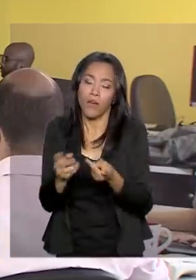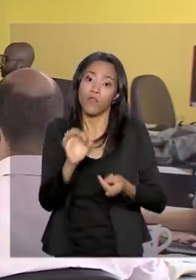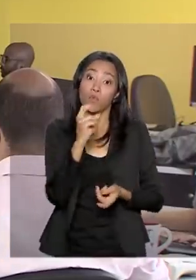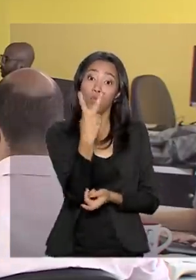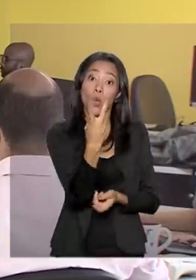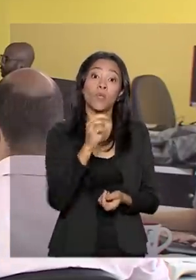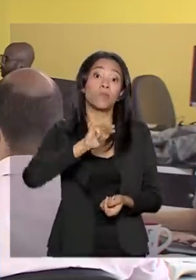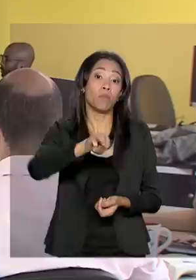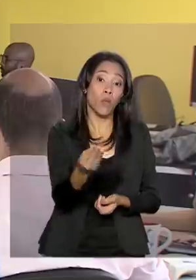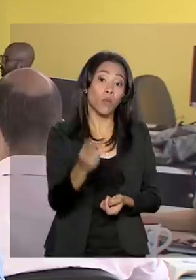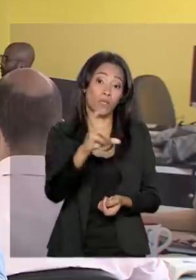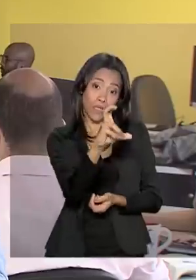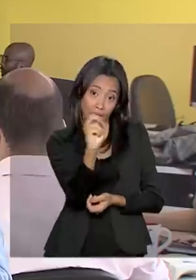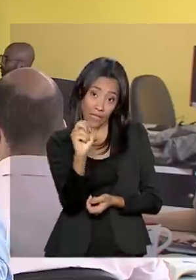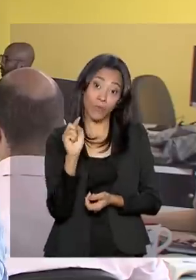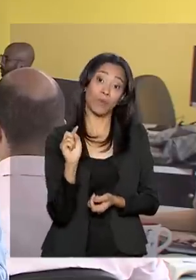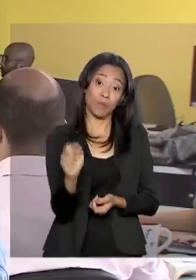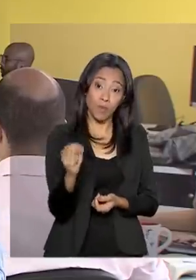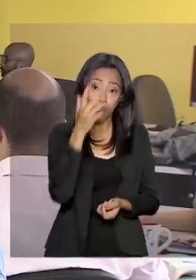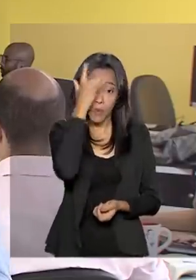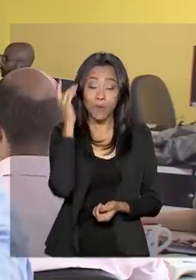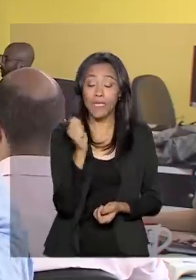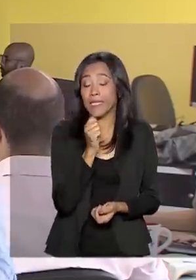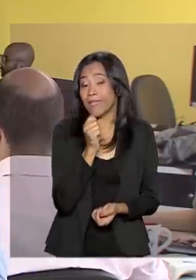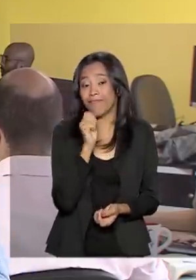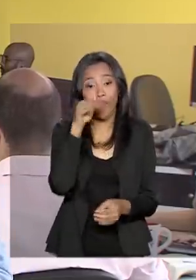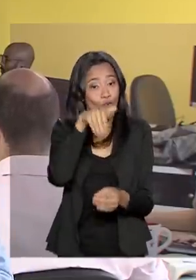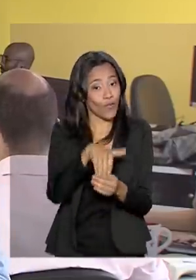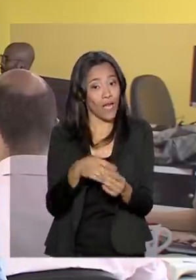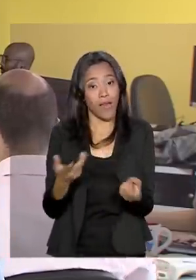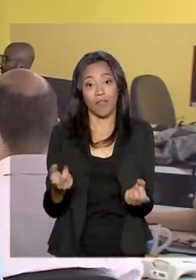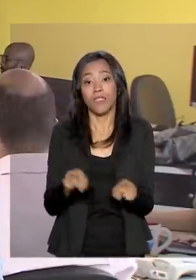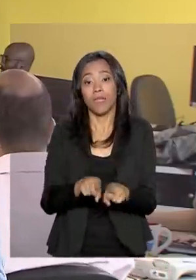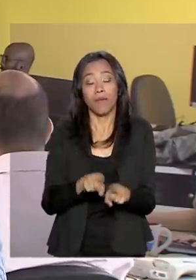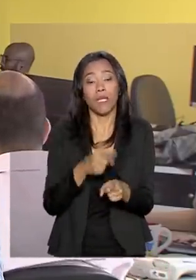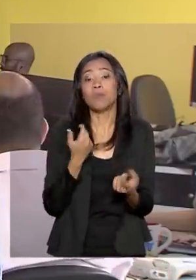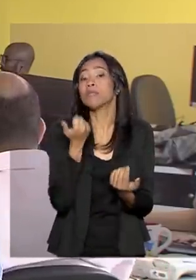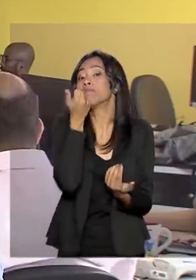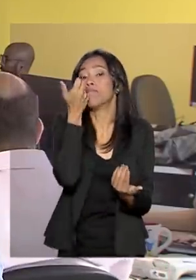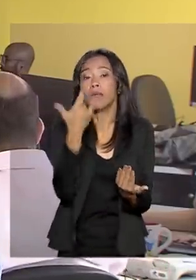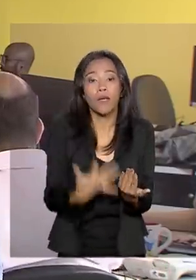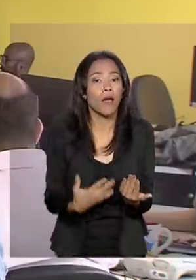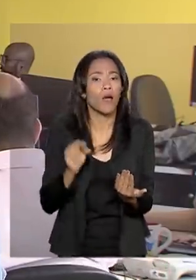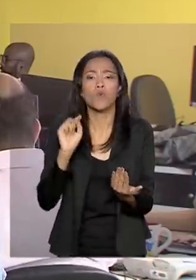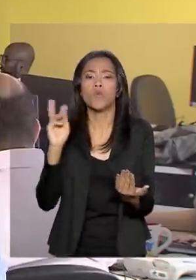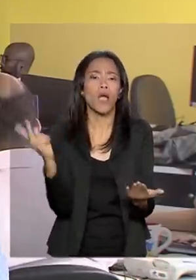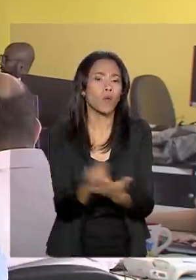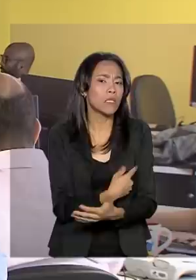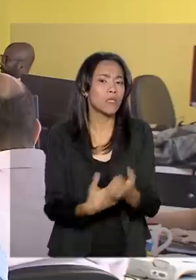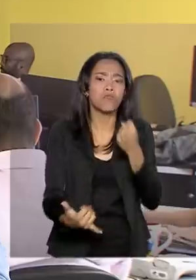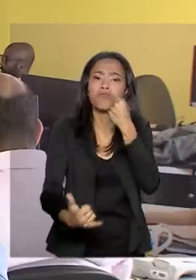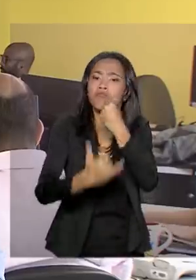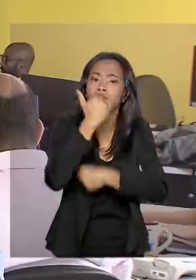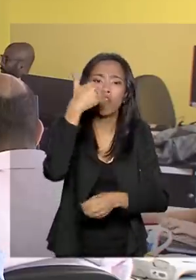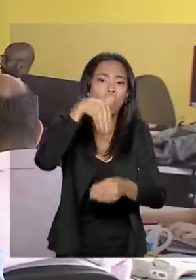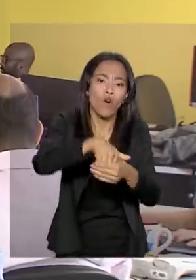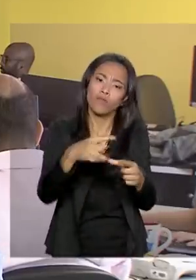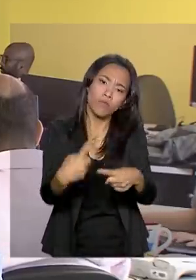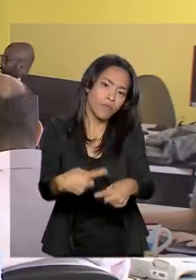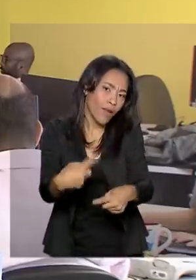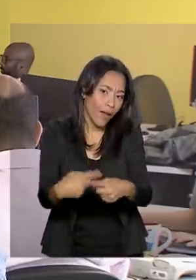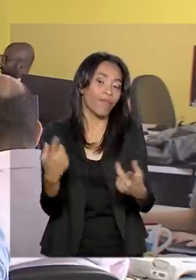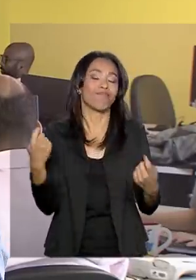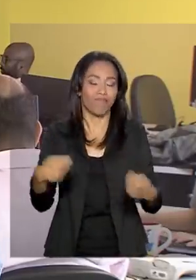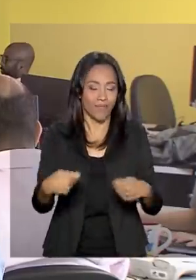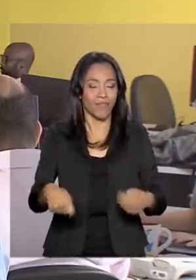,5 de eleitores em todo o país que não votaram ou não justificaram a ausência em três turnos eleitorais consecutivos. A maioria dos